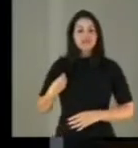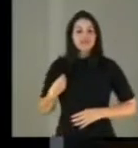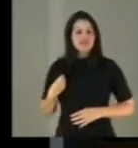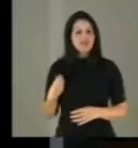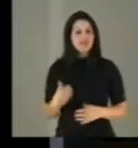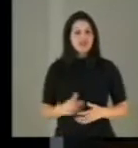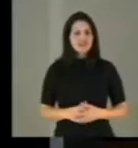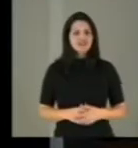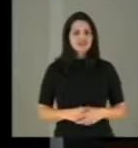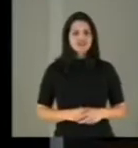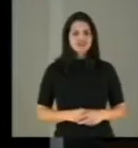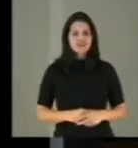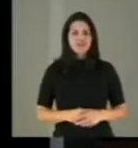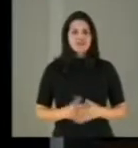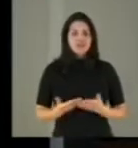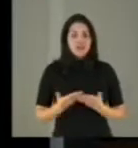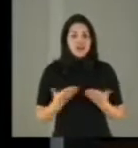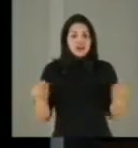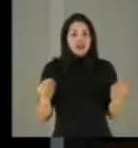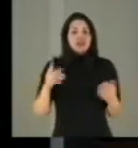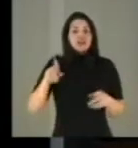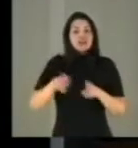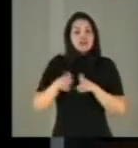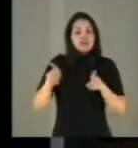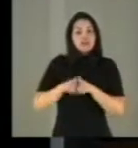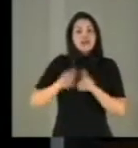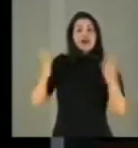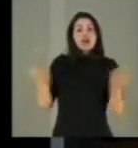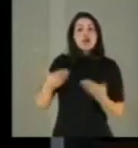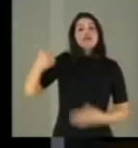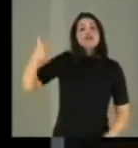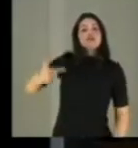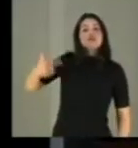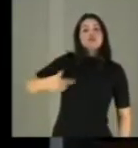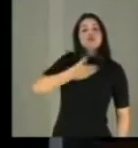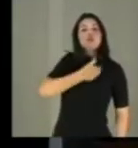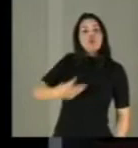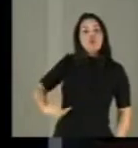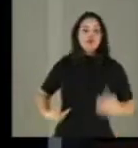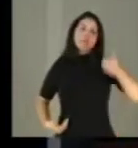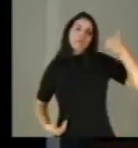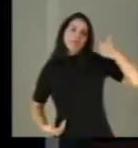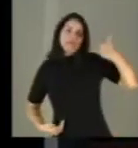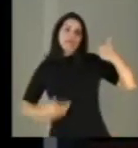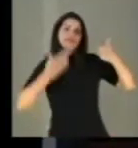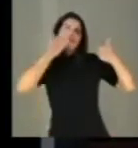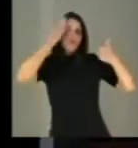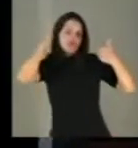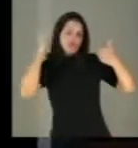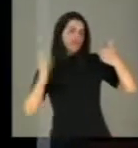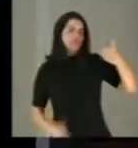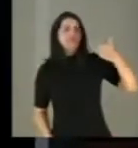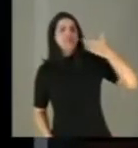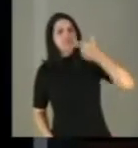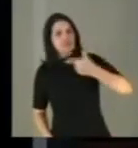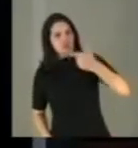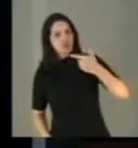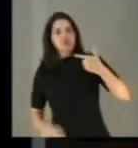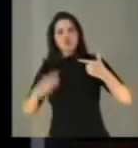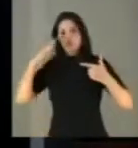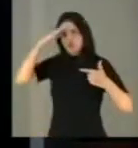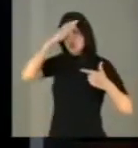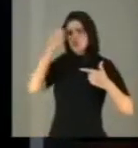estamos nos extertores do segundo governo seguido, comprometido com essa ideologia, no